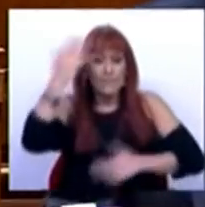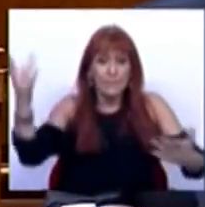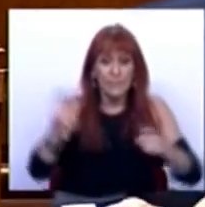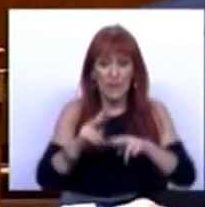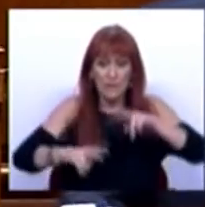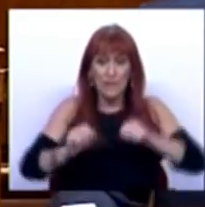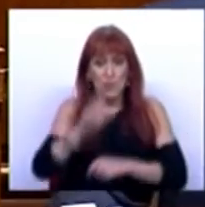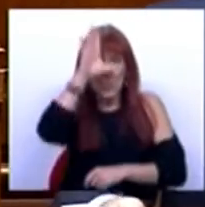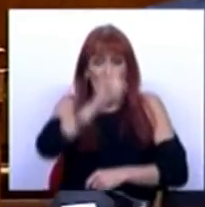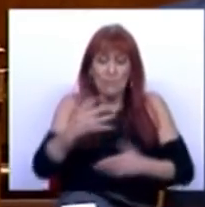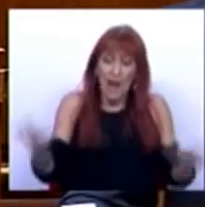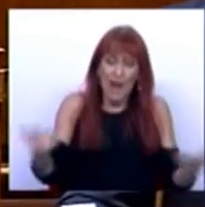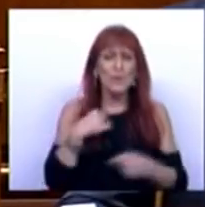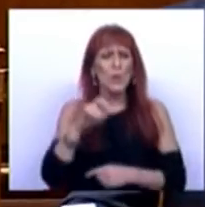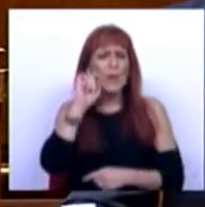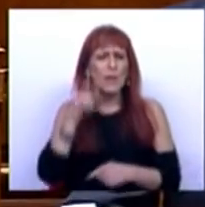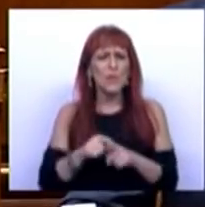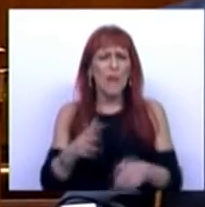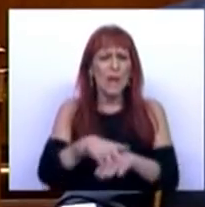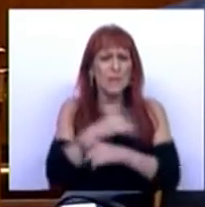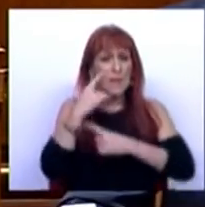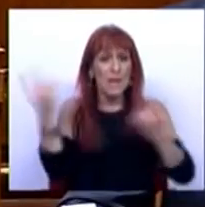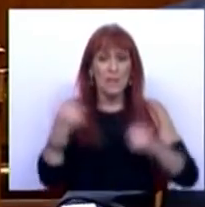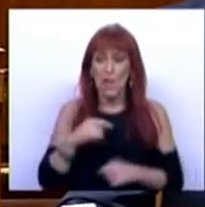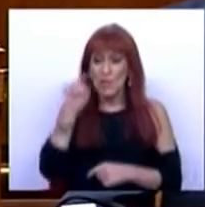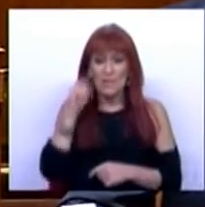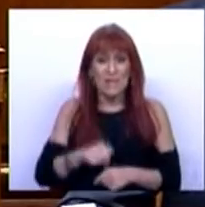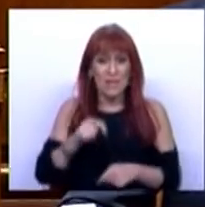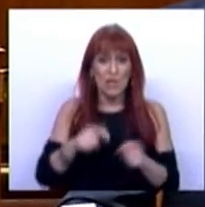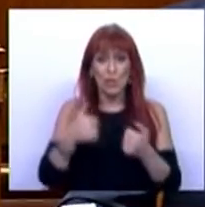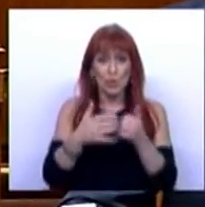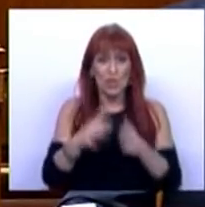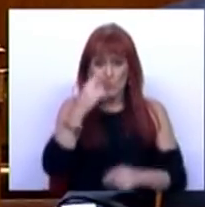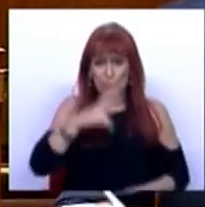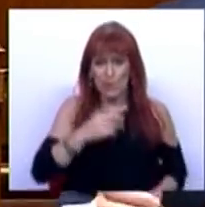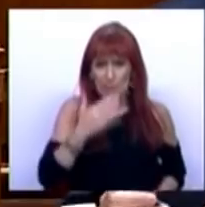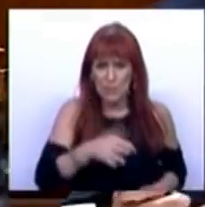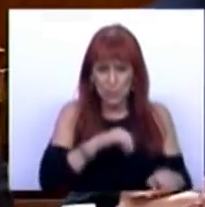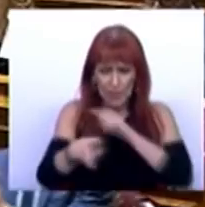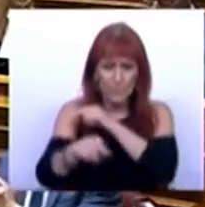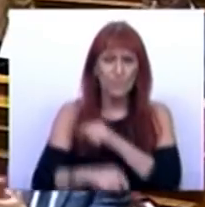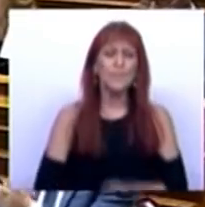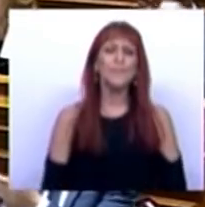financeira do Estado. É isso que garantimos à administração pública, é isso que garantimos a todos os portugueses. Muito obrigado, Sr. Deputado.